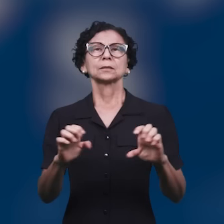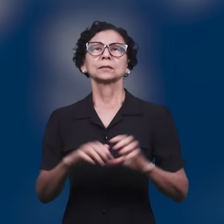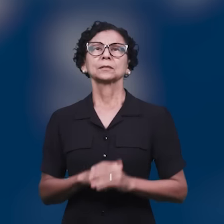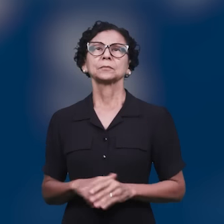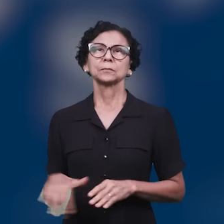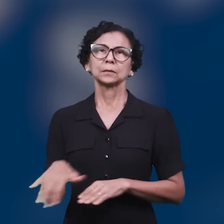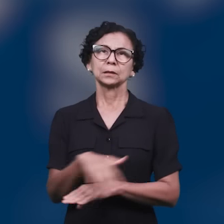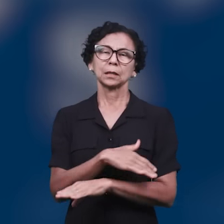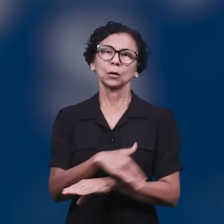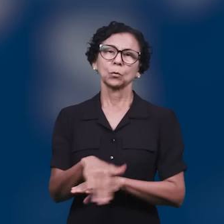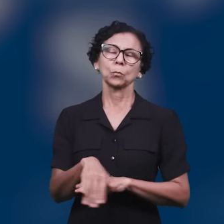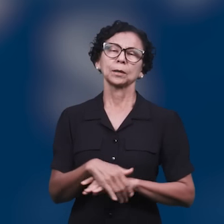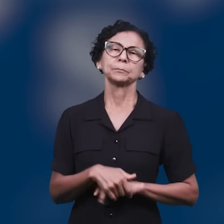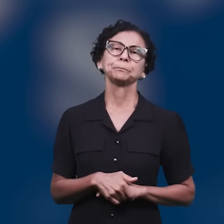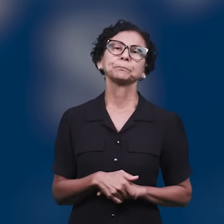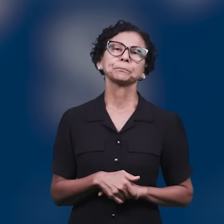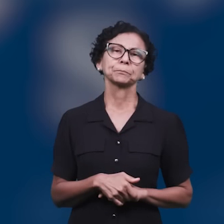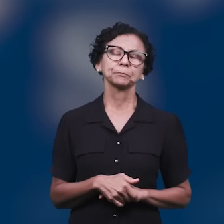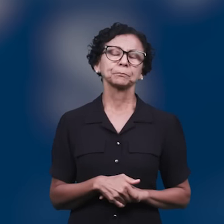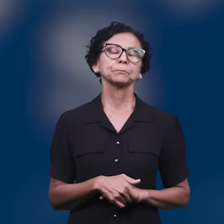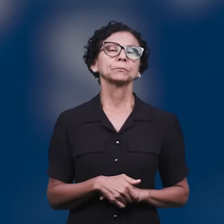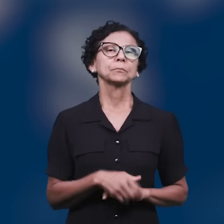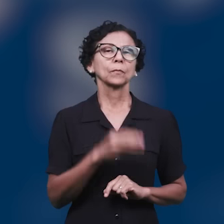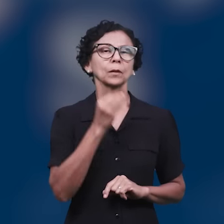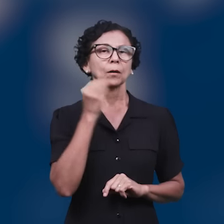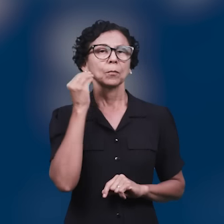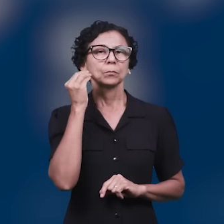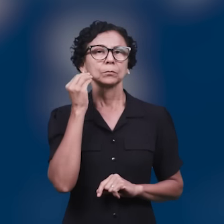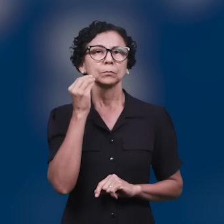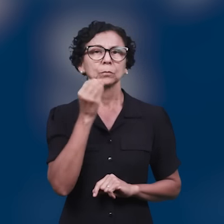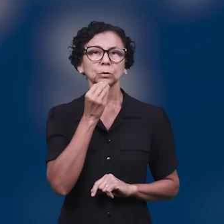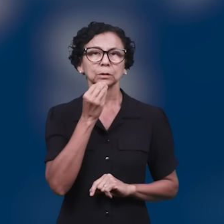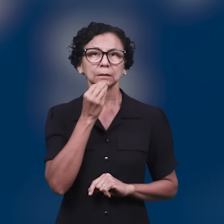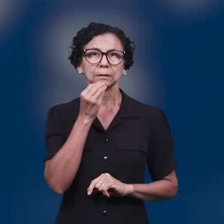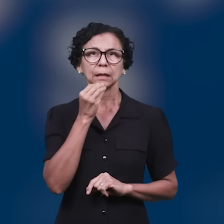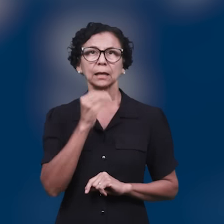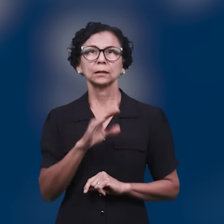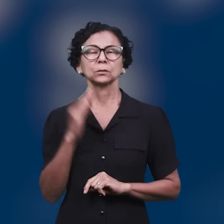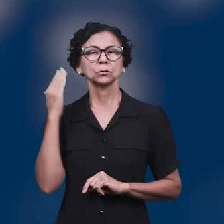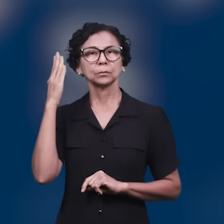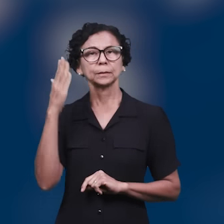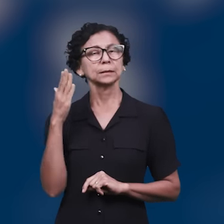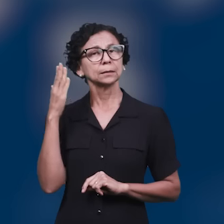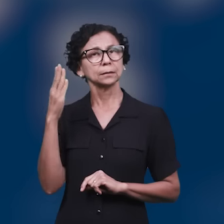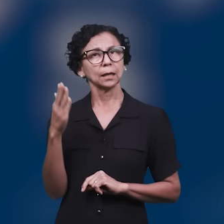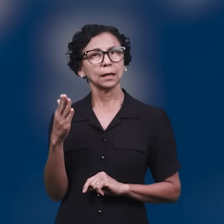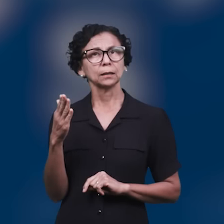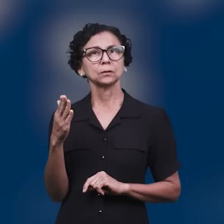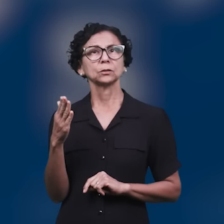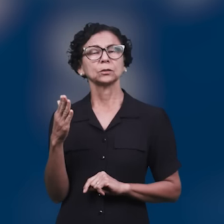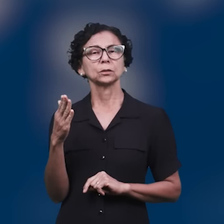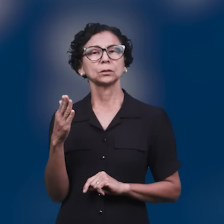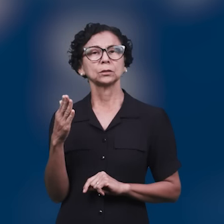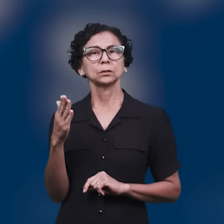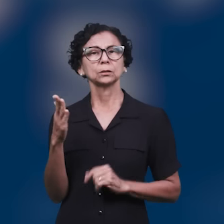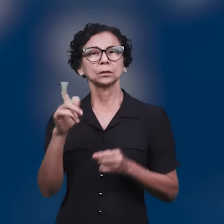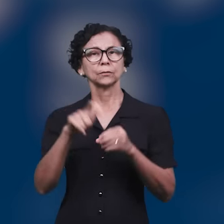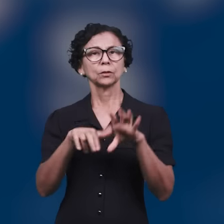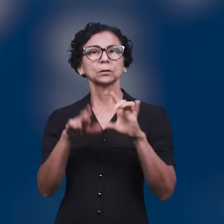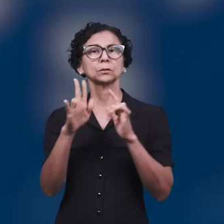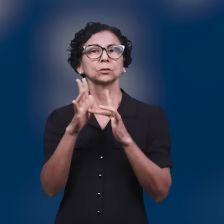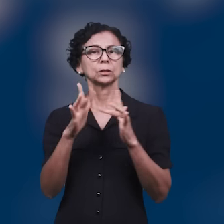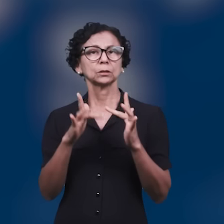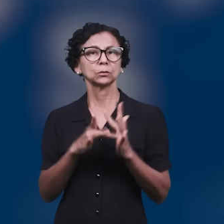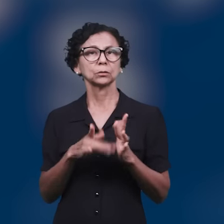nas ruas do bairro Horto, onde tivemos a oportunidade de entregar uma palavra de esperança da parte do Senhor. E muitas